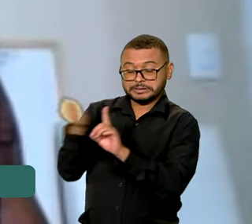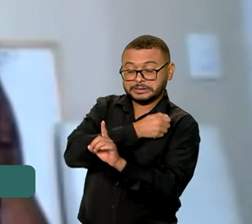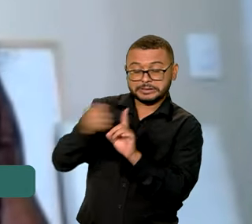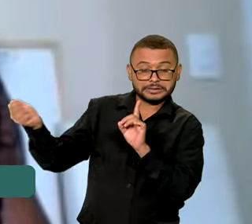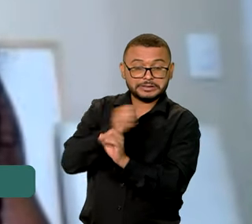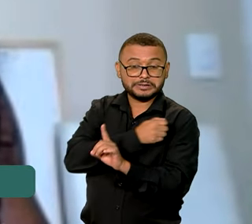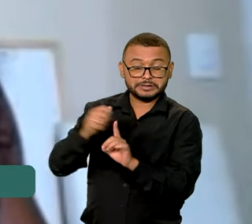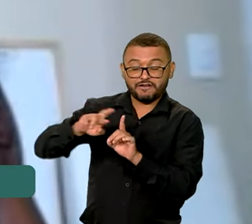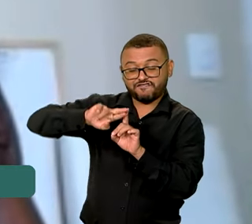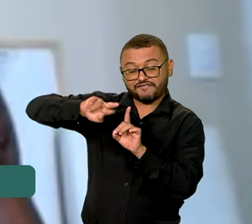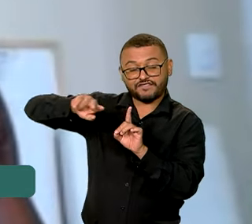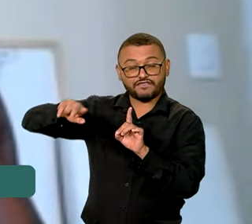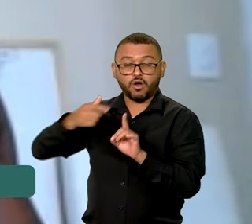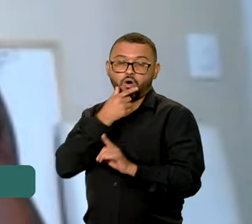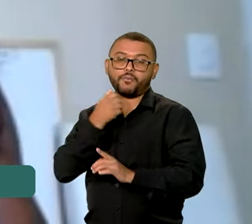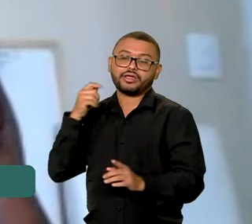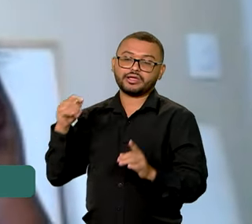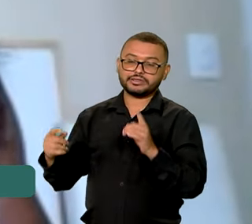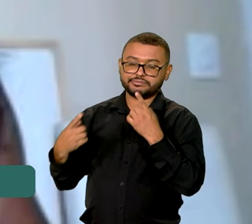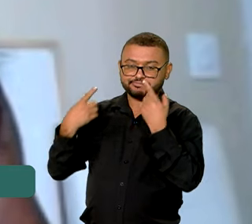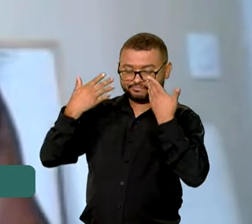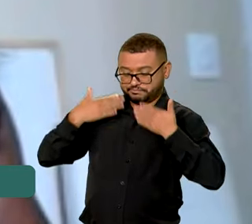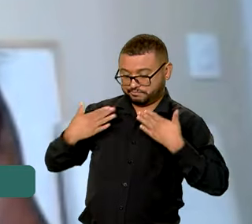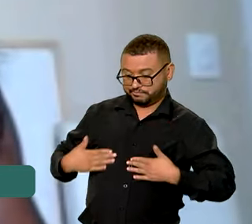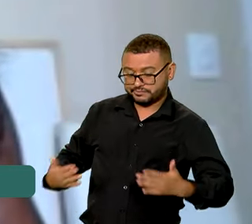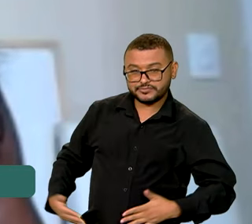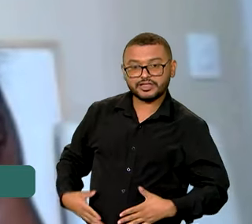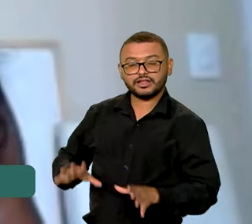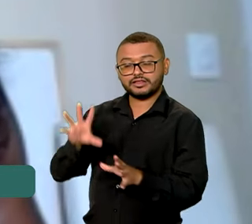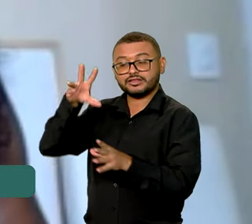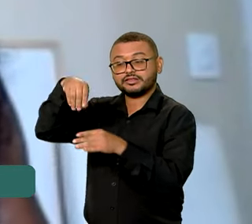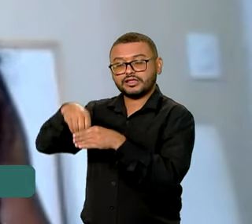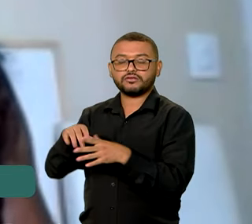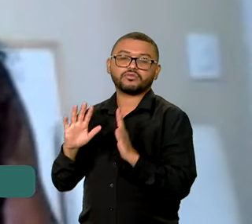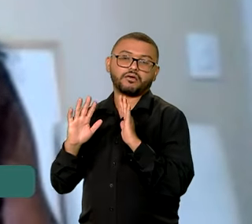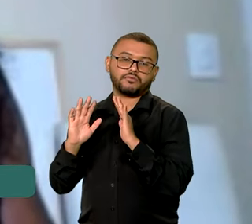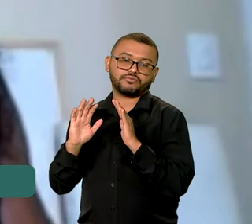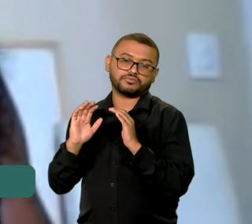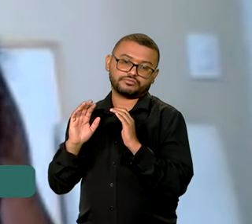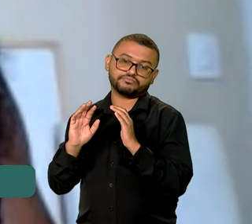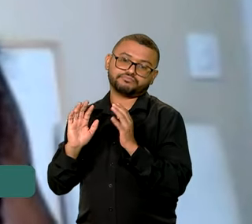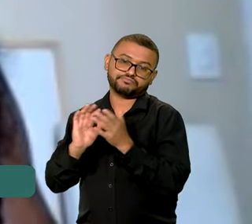agressões que eu vivenciei físicas dentro de um relacionamento.